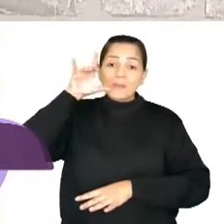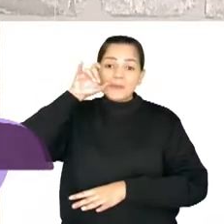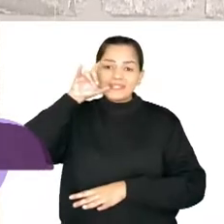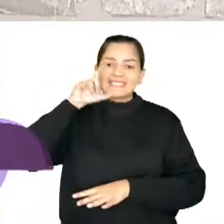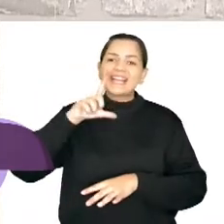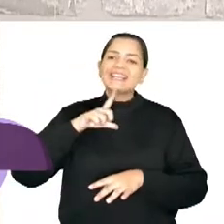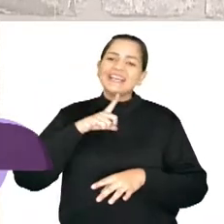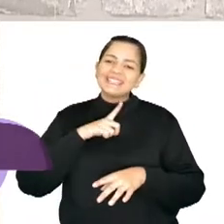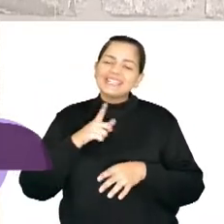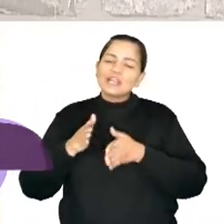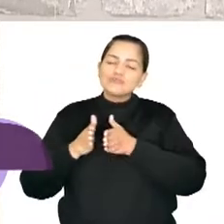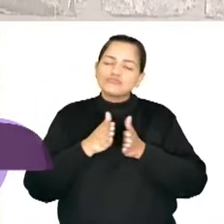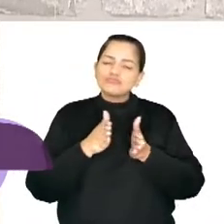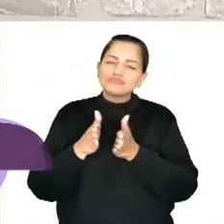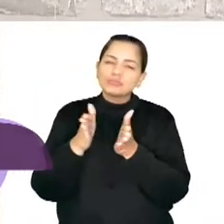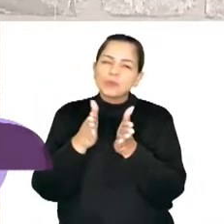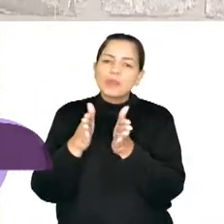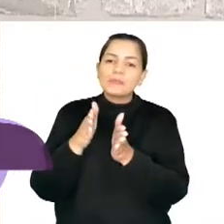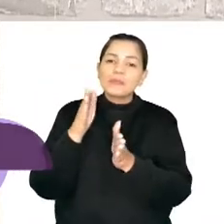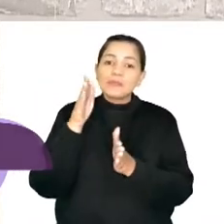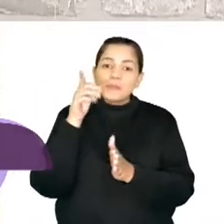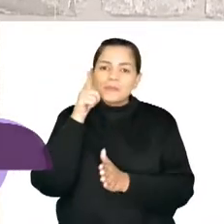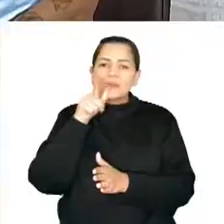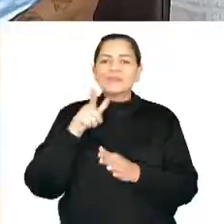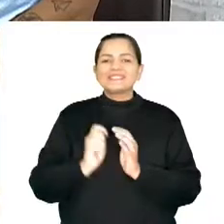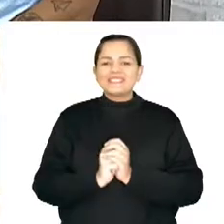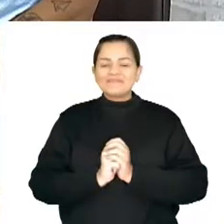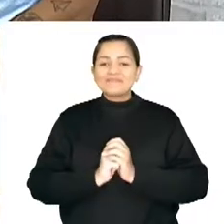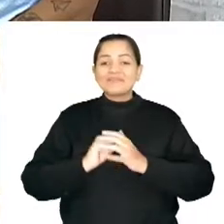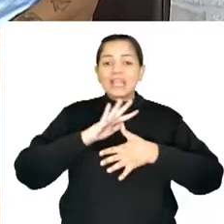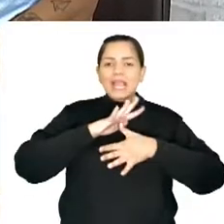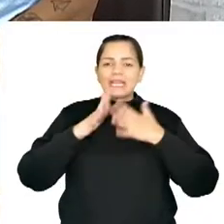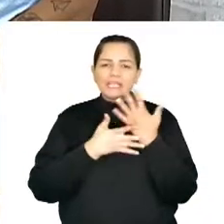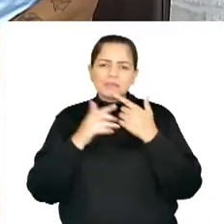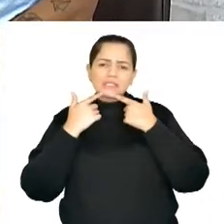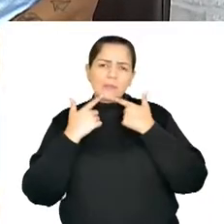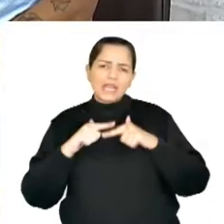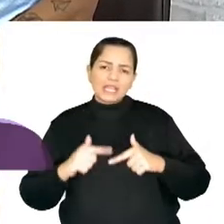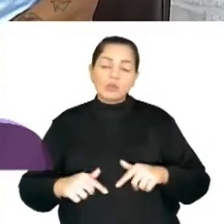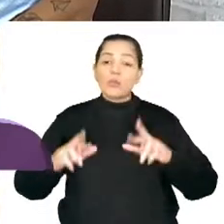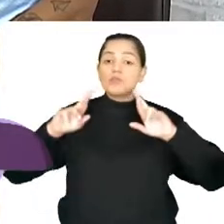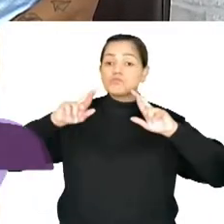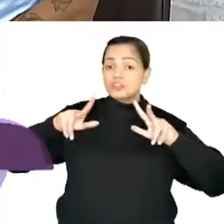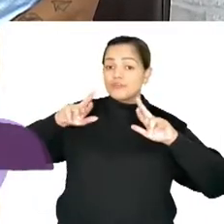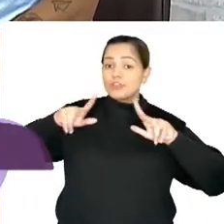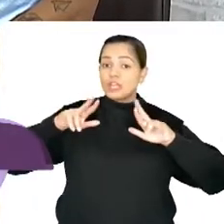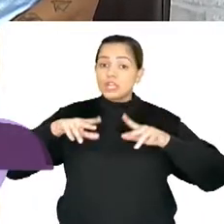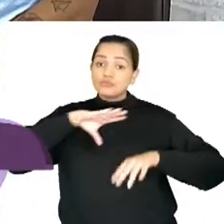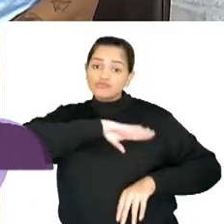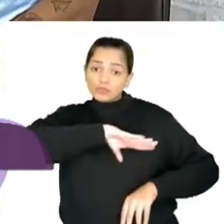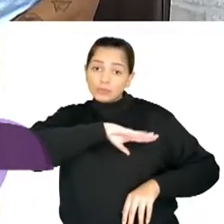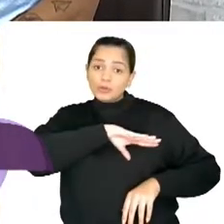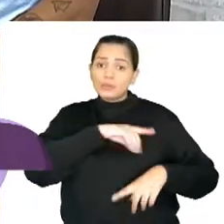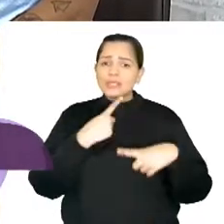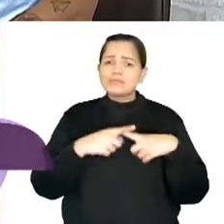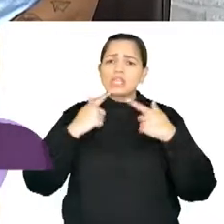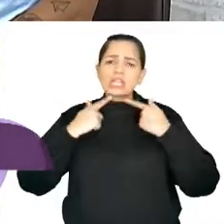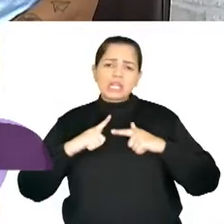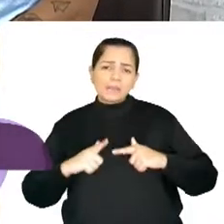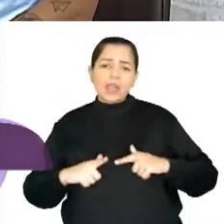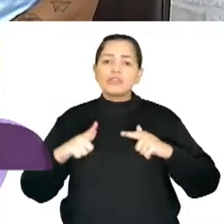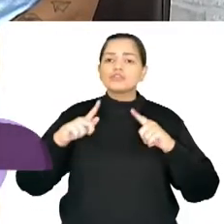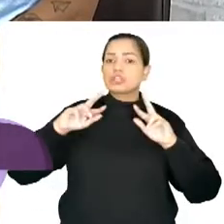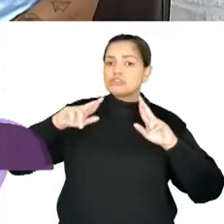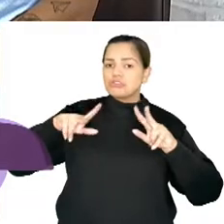Instagram, no Mãos que Rompem o Silêncio, elas conseguiram encontrar. A Libras, ela é uma língua diferente do português, ela tem a sua própria gramática,